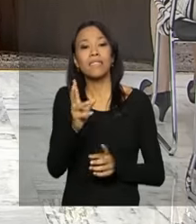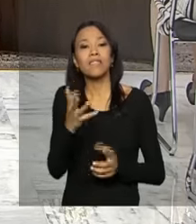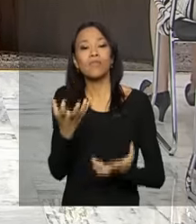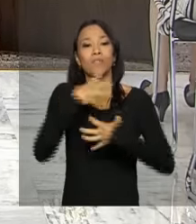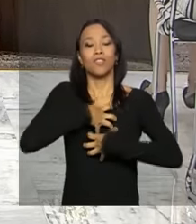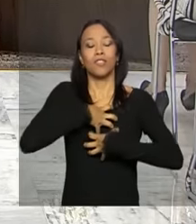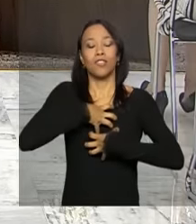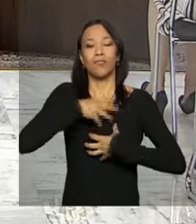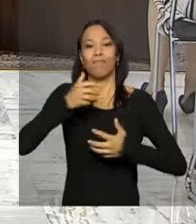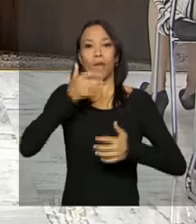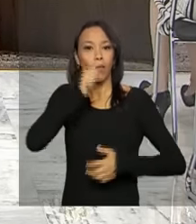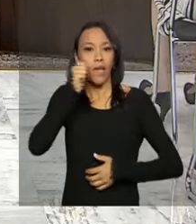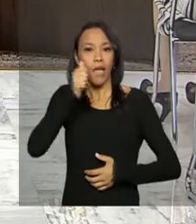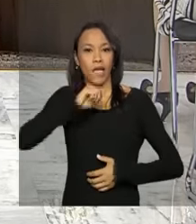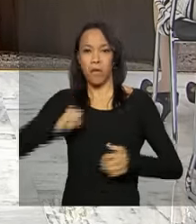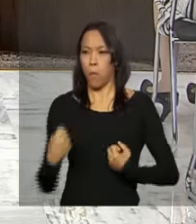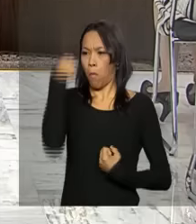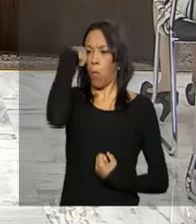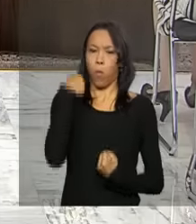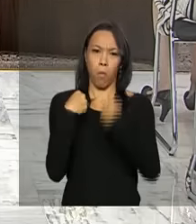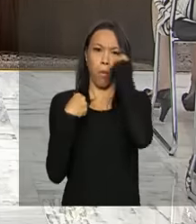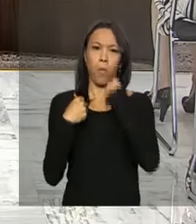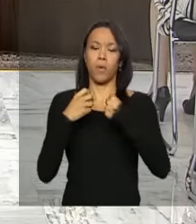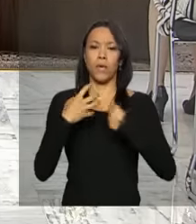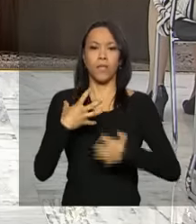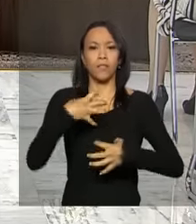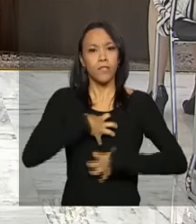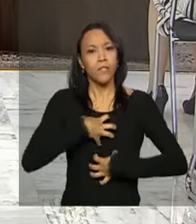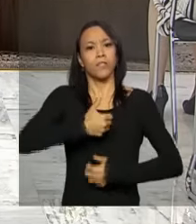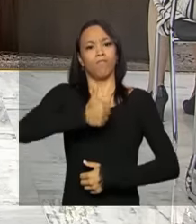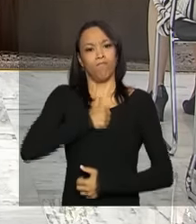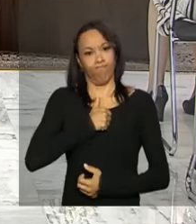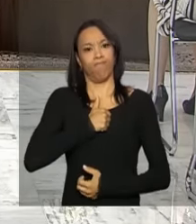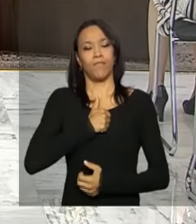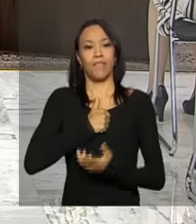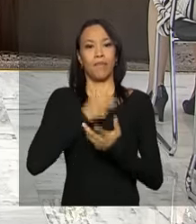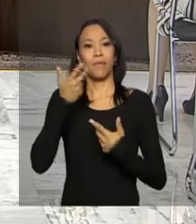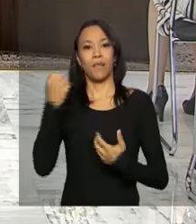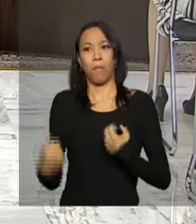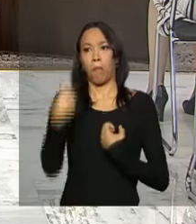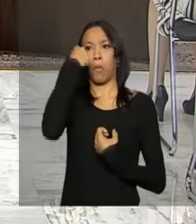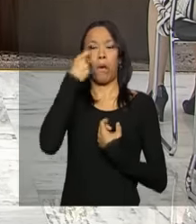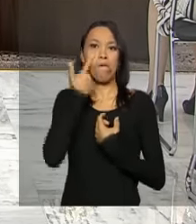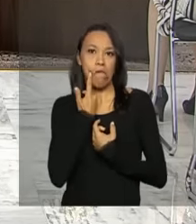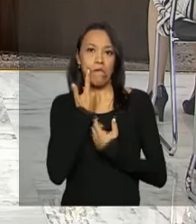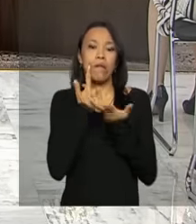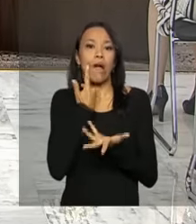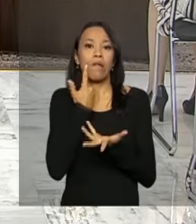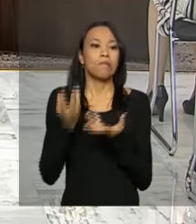autoestima da mulher vítima de violência não ficar com uma sequela irreparável que